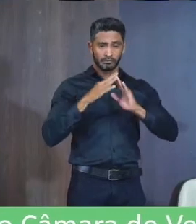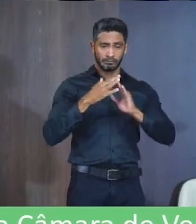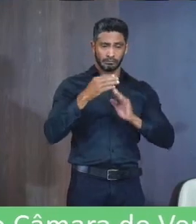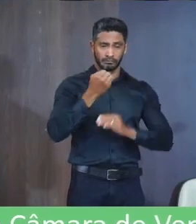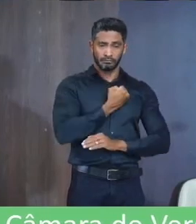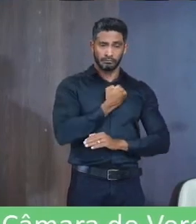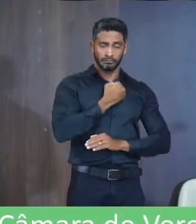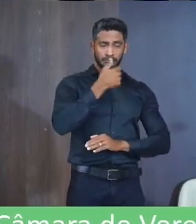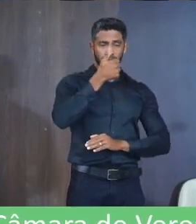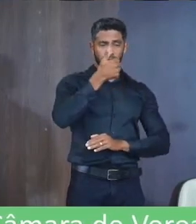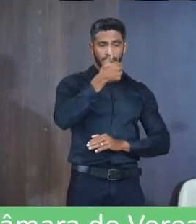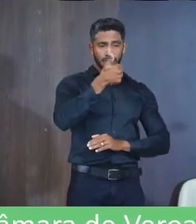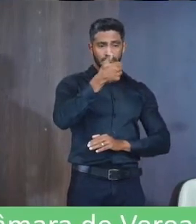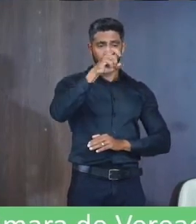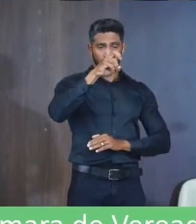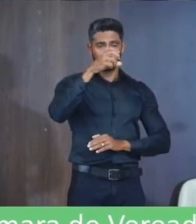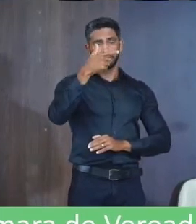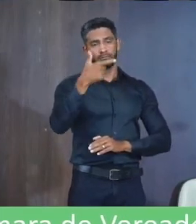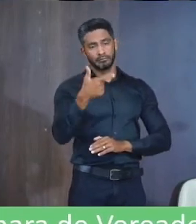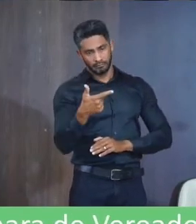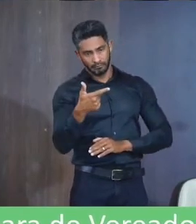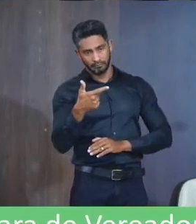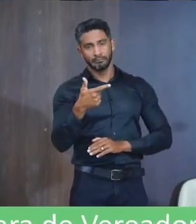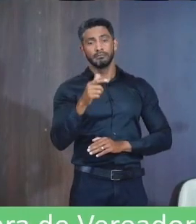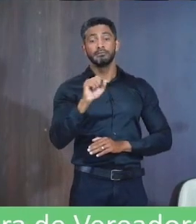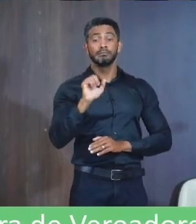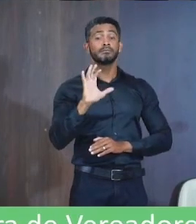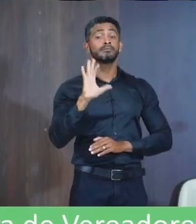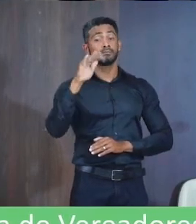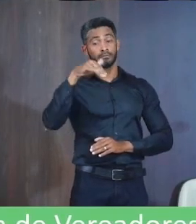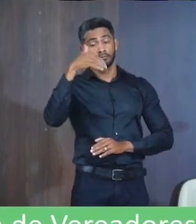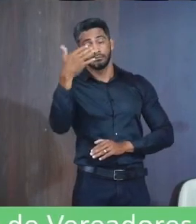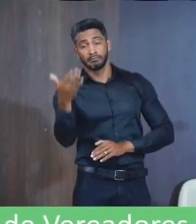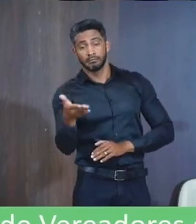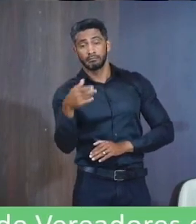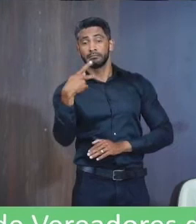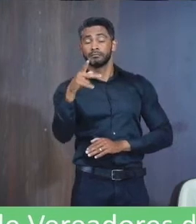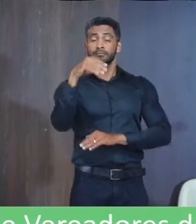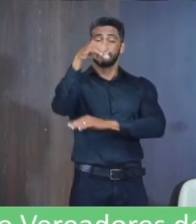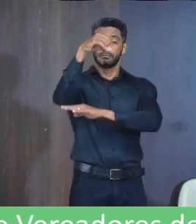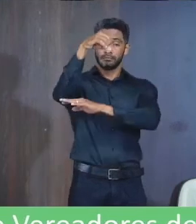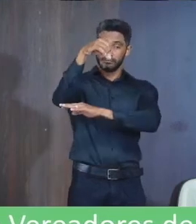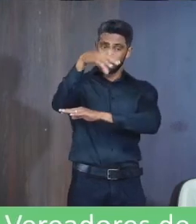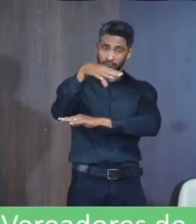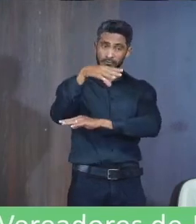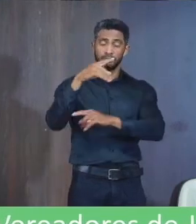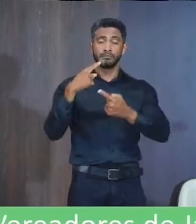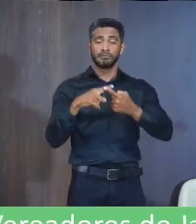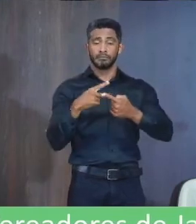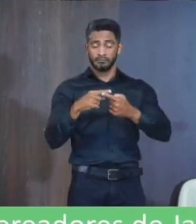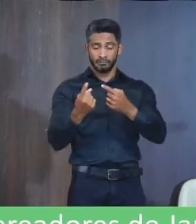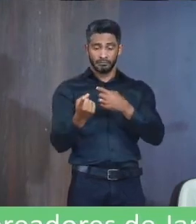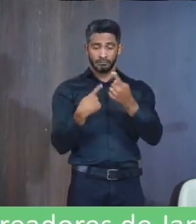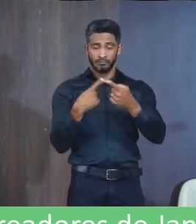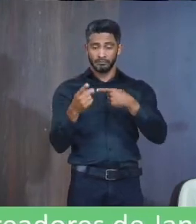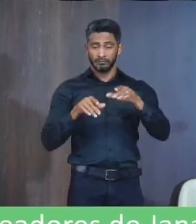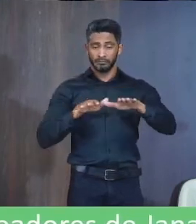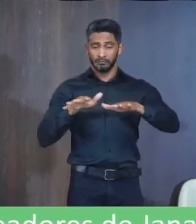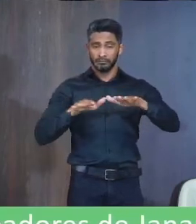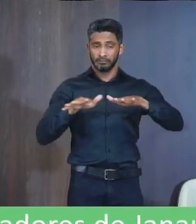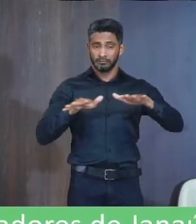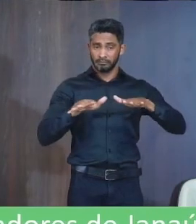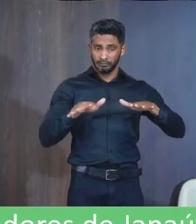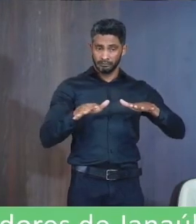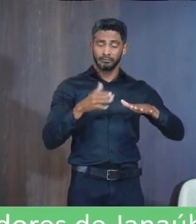52 Com o risco De cair O que aumenta O risco Dos transeuntes Por se tratar De uma via Bem movimentada